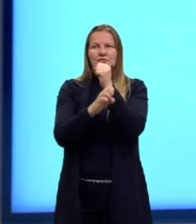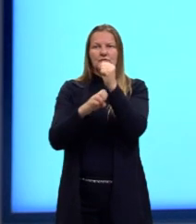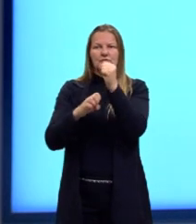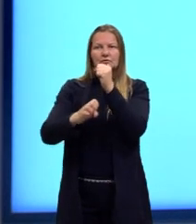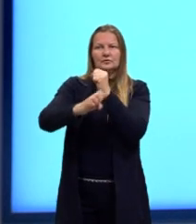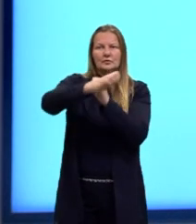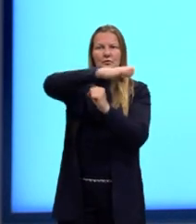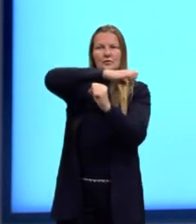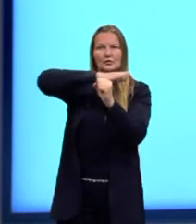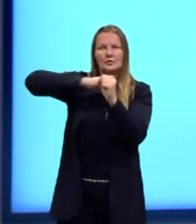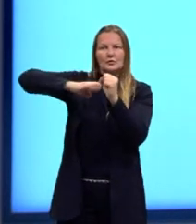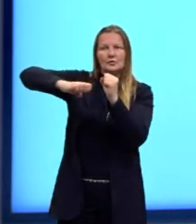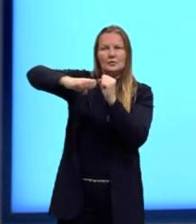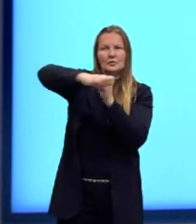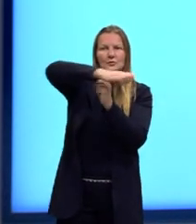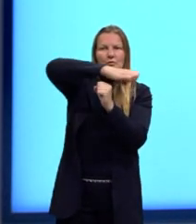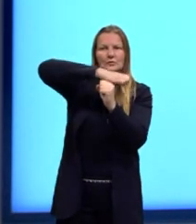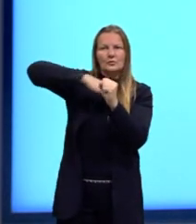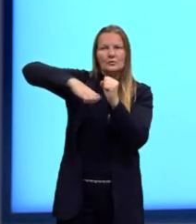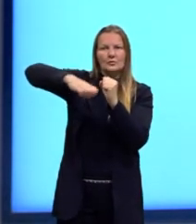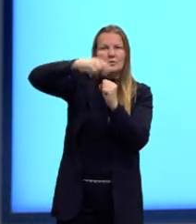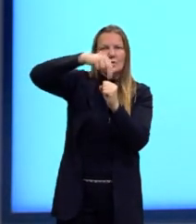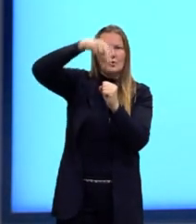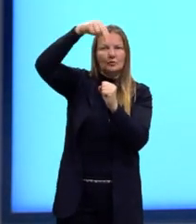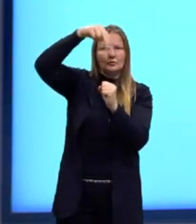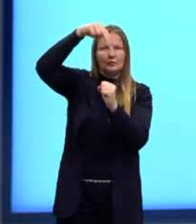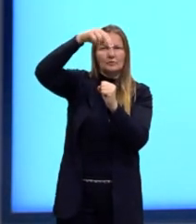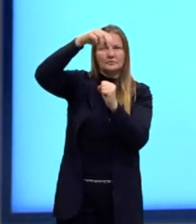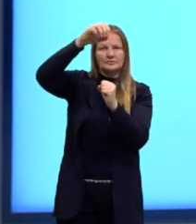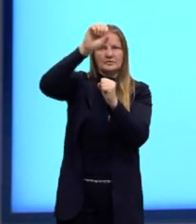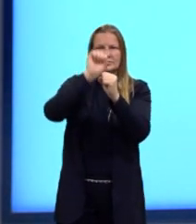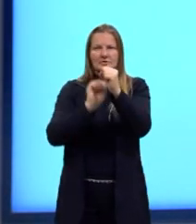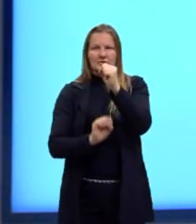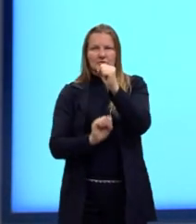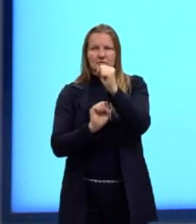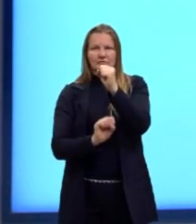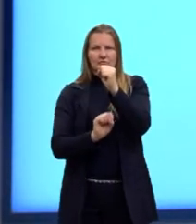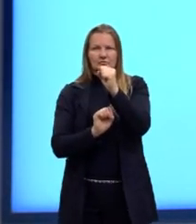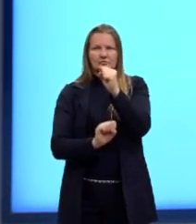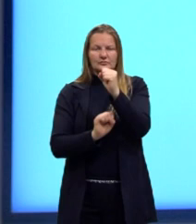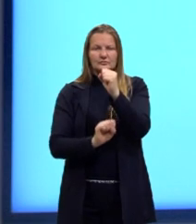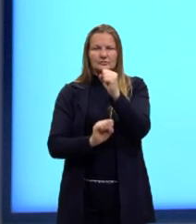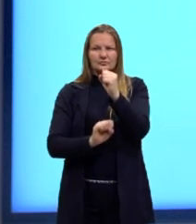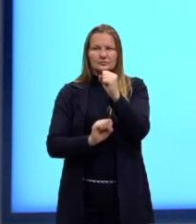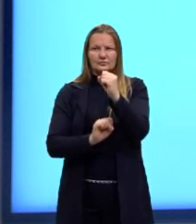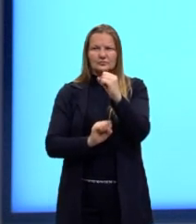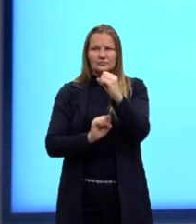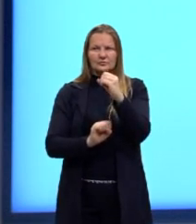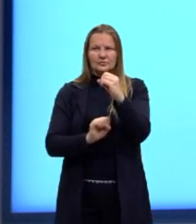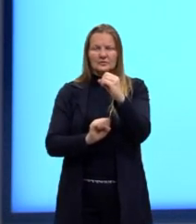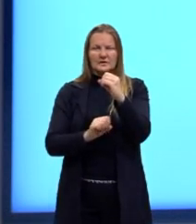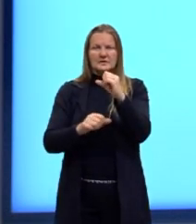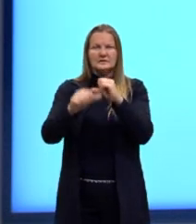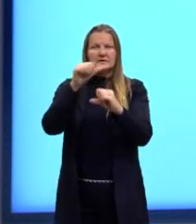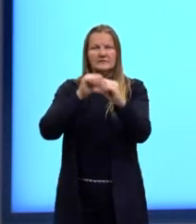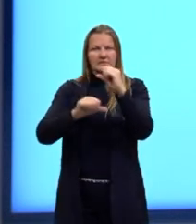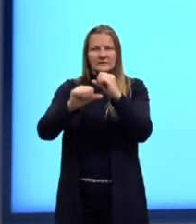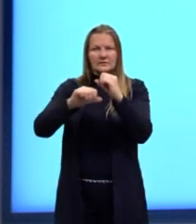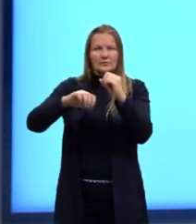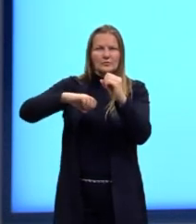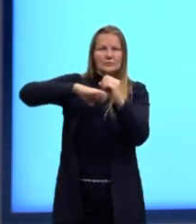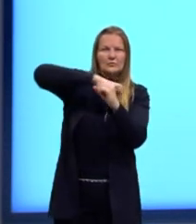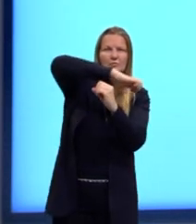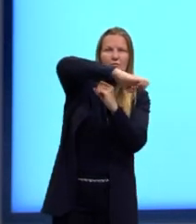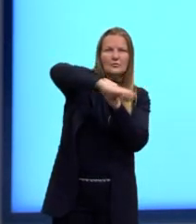vai, então, ter um polo norte, acima, e um polo sul, abaixo, né? Se a gente inverter, acontece a mesma